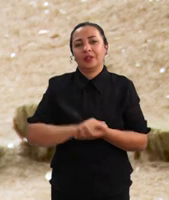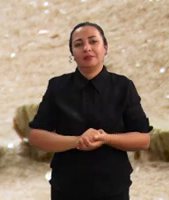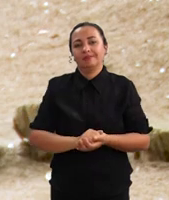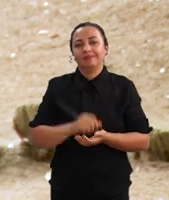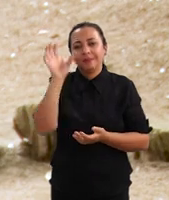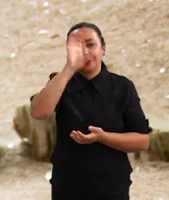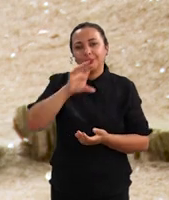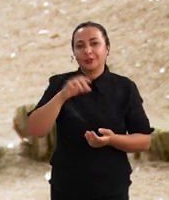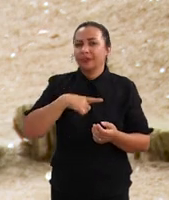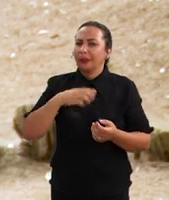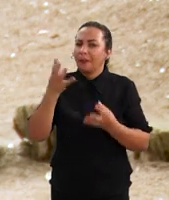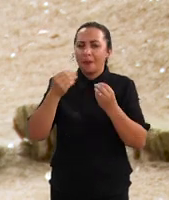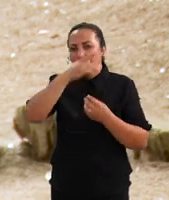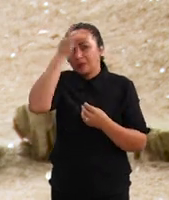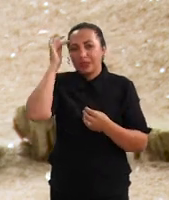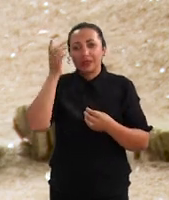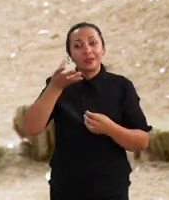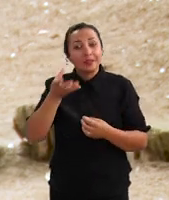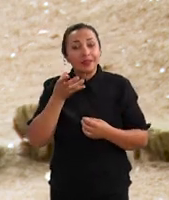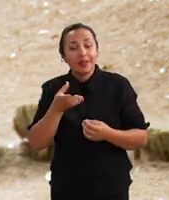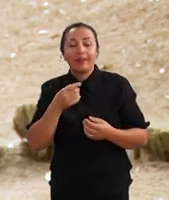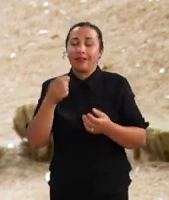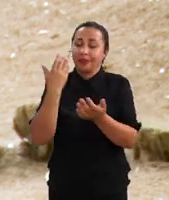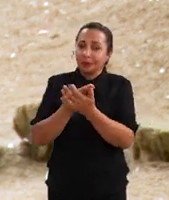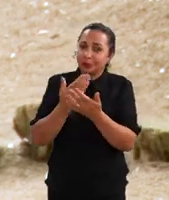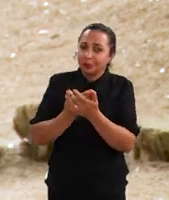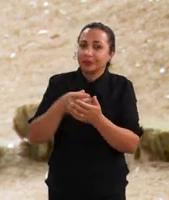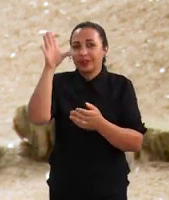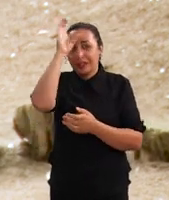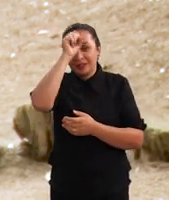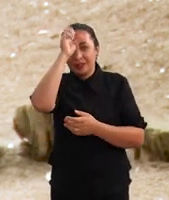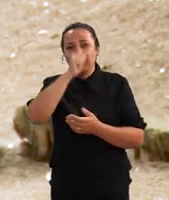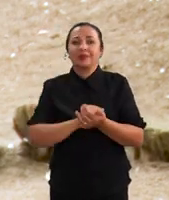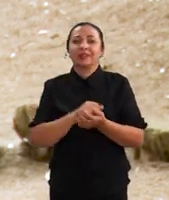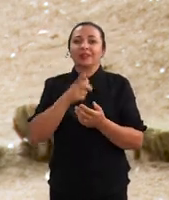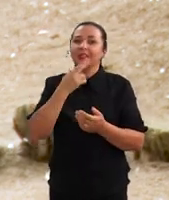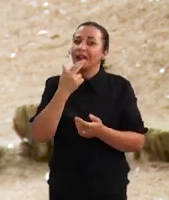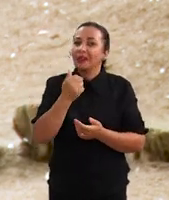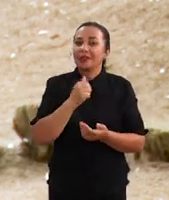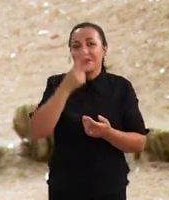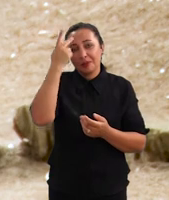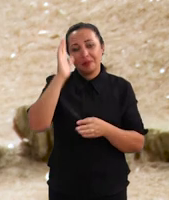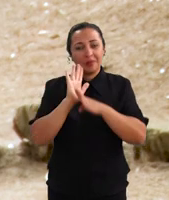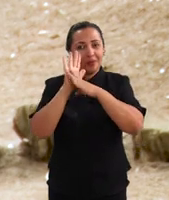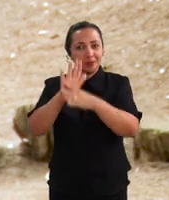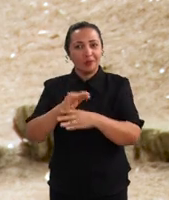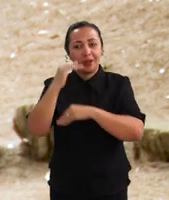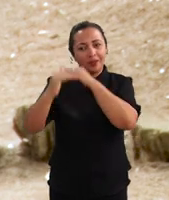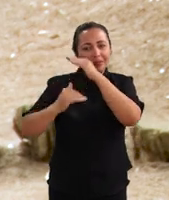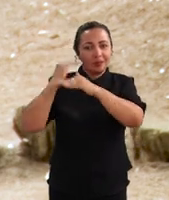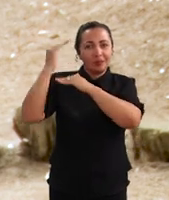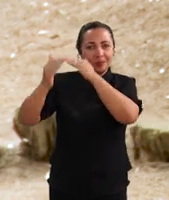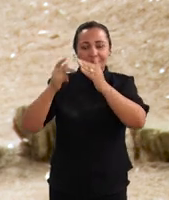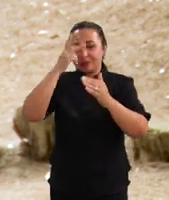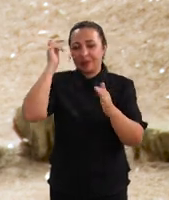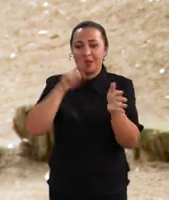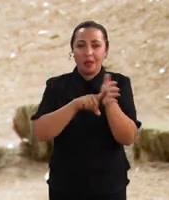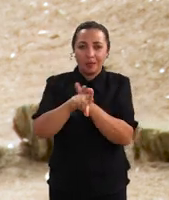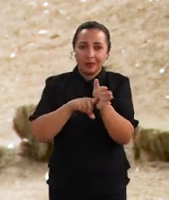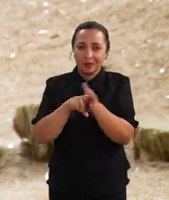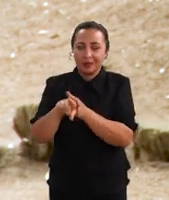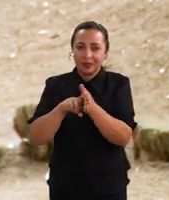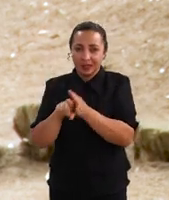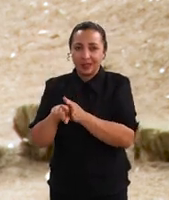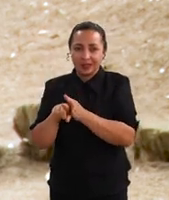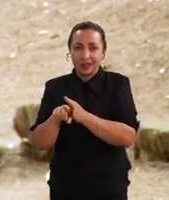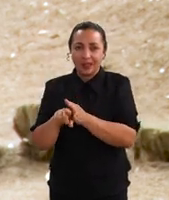Existem muitas pessoas interessadas em estudar e aprender essa língua. E para auxiliar nesse processo, pesquisadores da